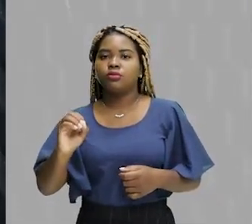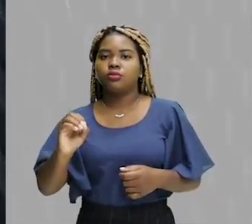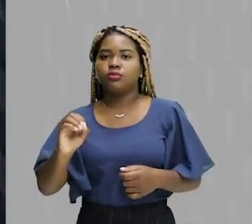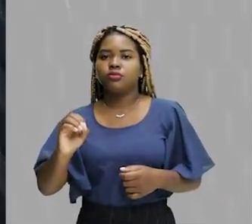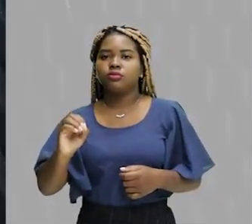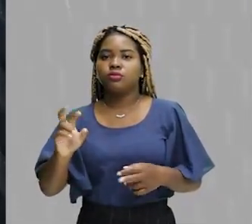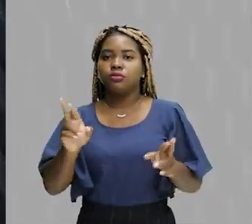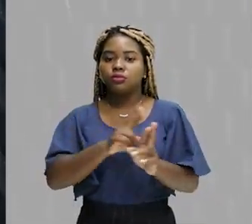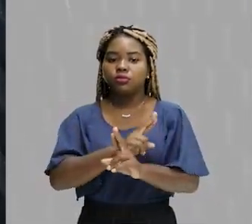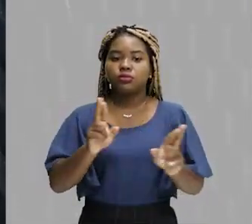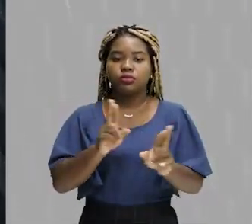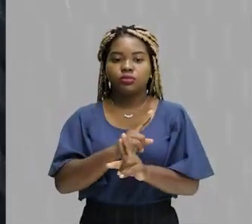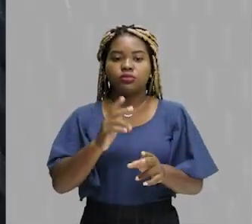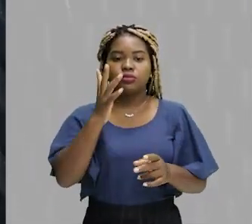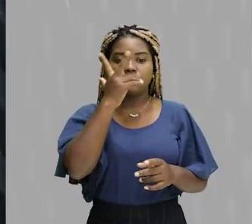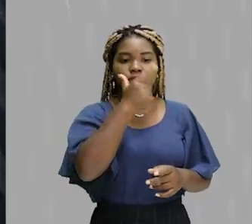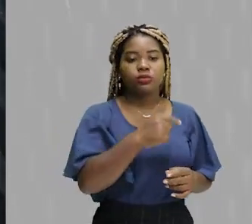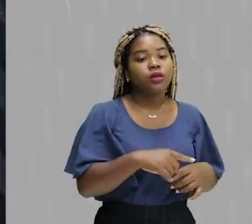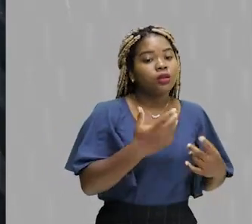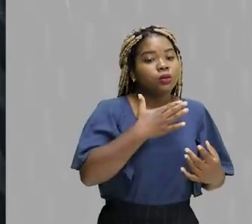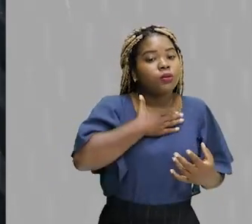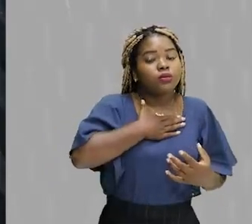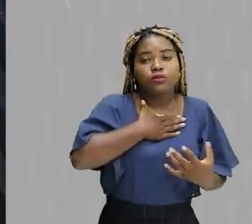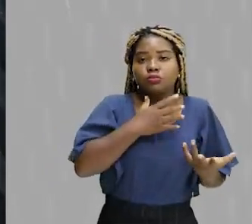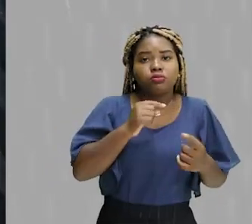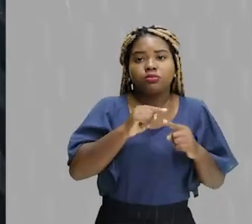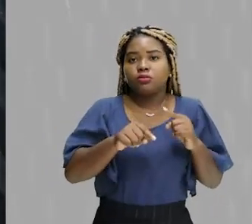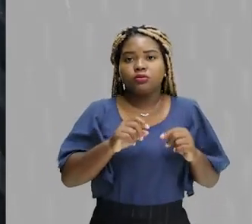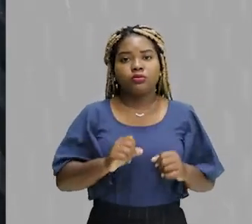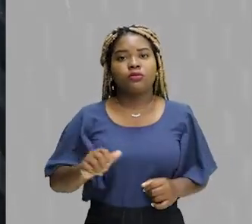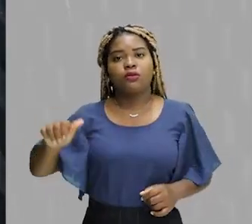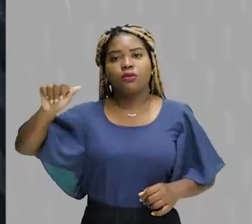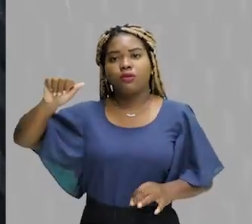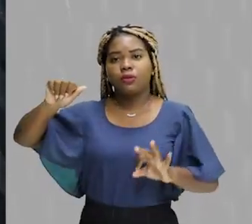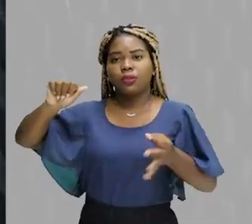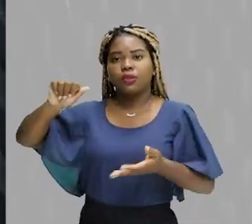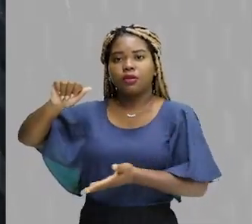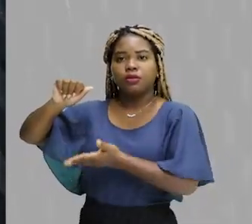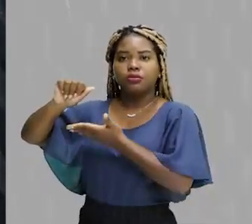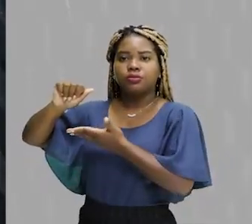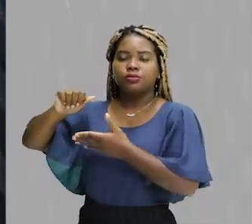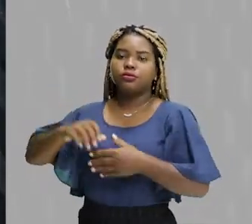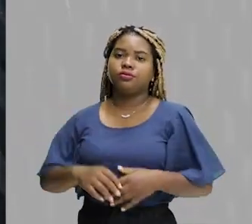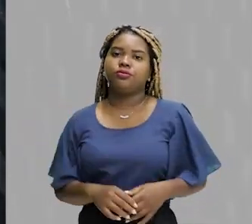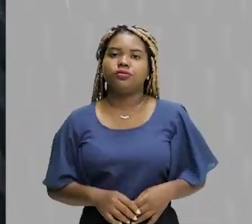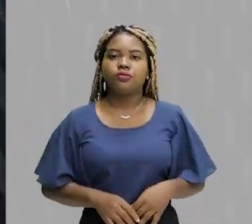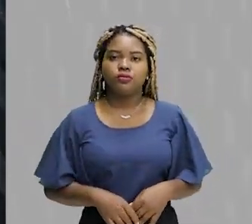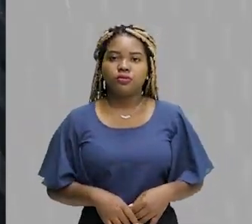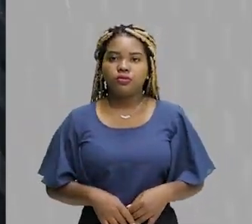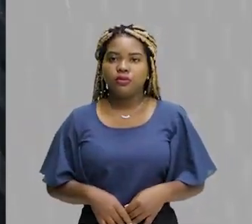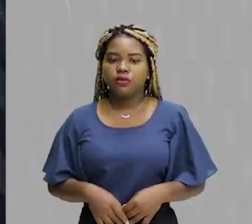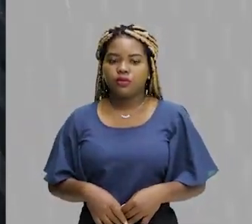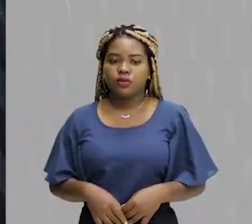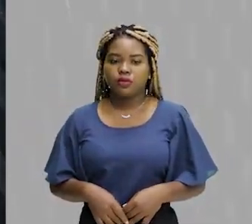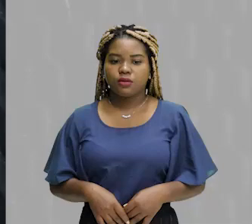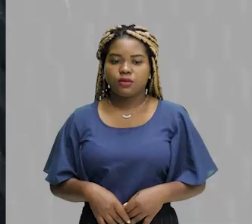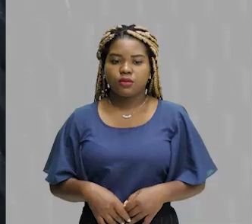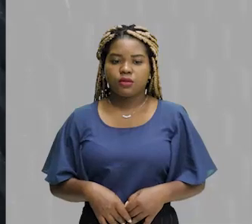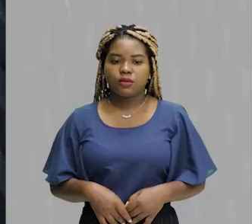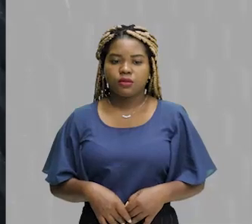Então, ela não está falando necessariamente do gosto, ok? Nós vamos marcar a letra A aqui, que para a gente vai ser muito mais a